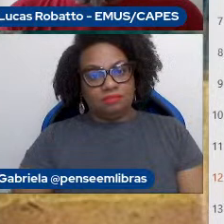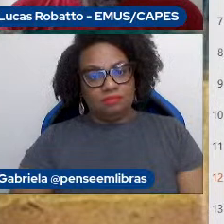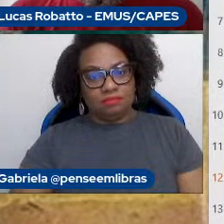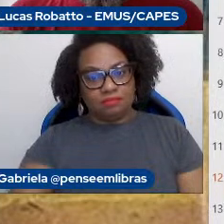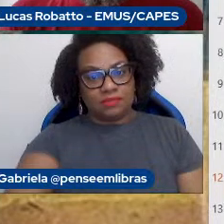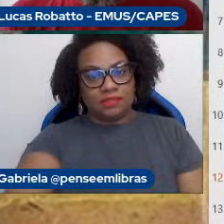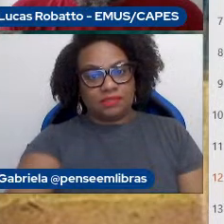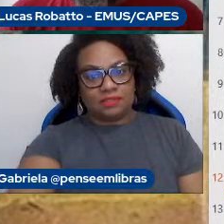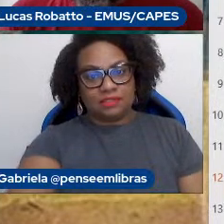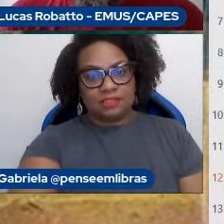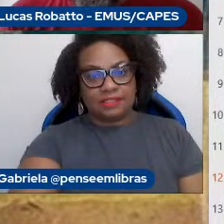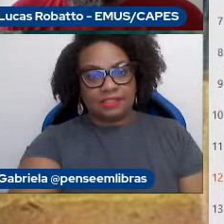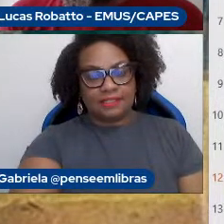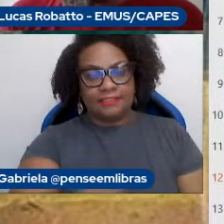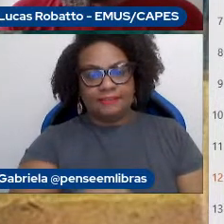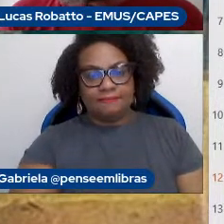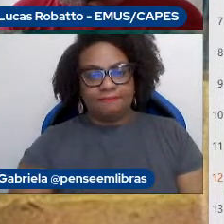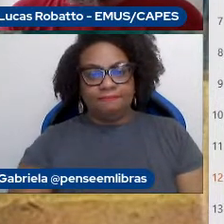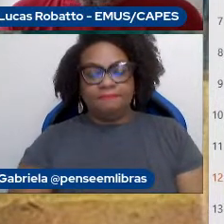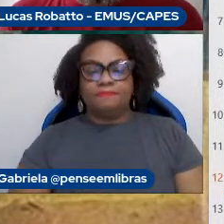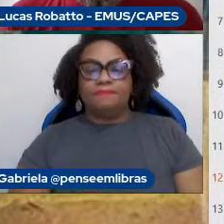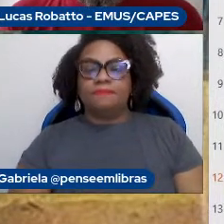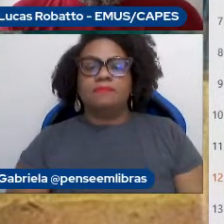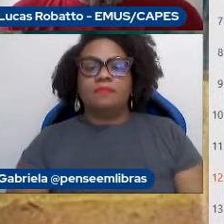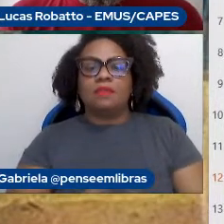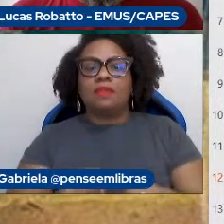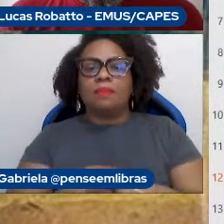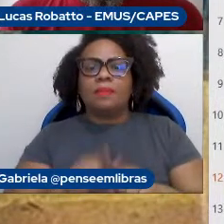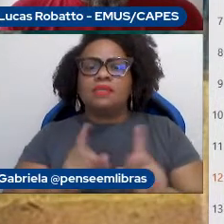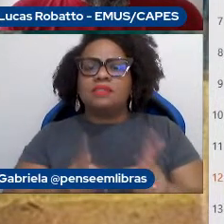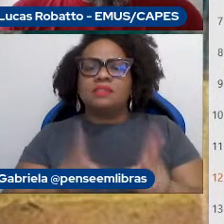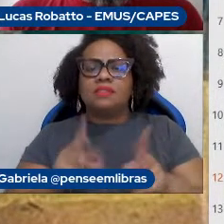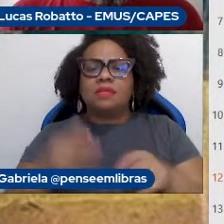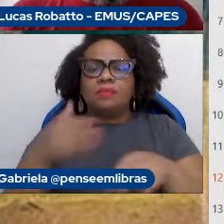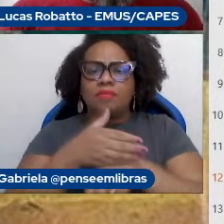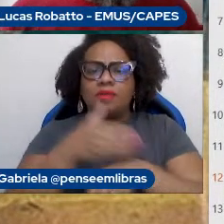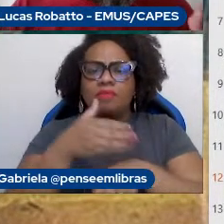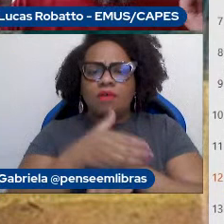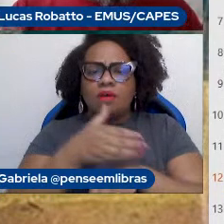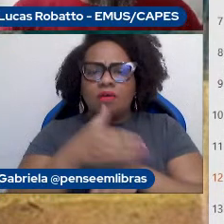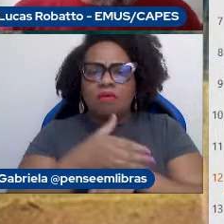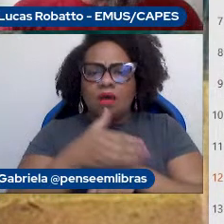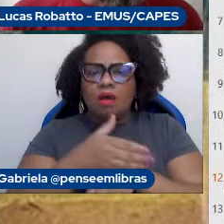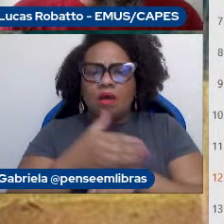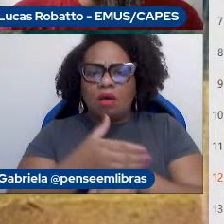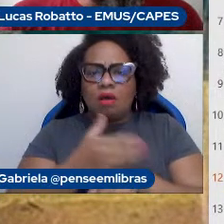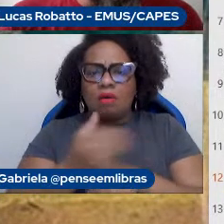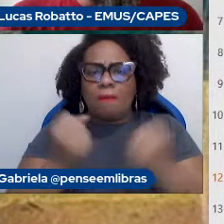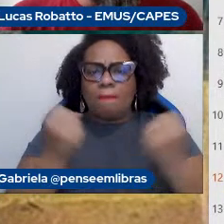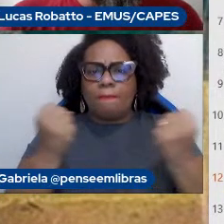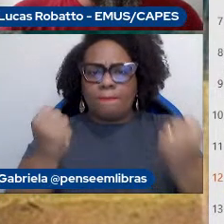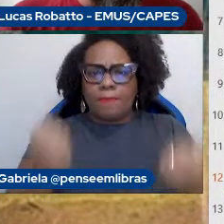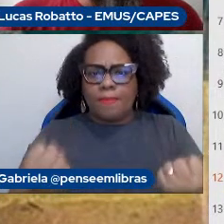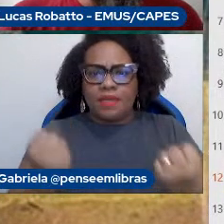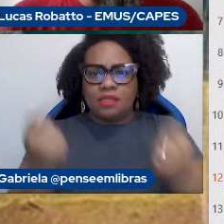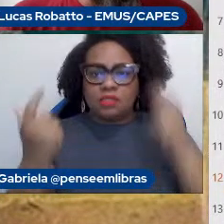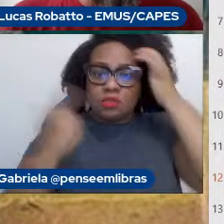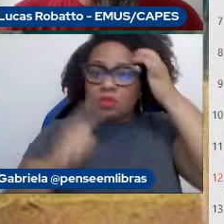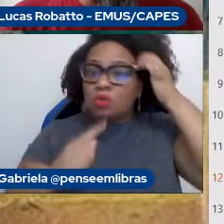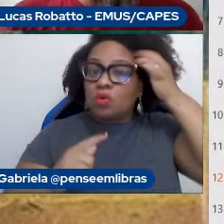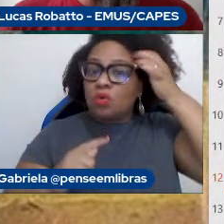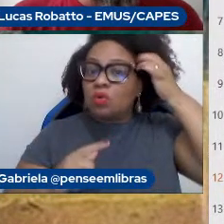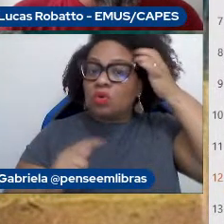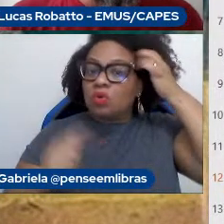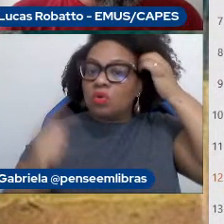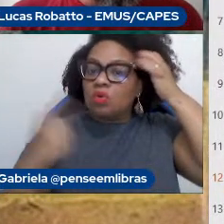não vão frequentemente estar sustentando peso, apesar de levantamento de peso, quanto tempo dura um levantamento de